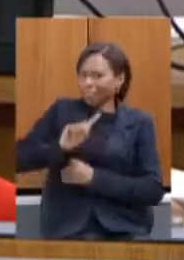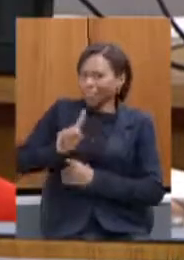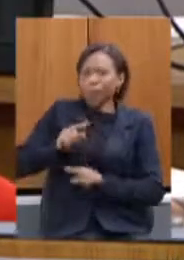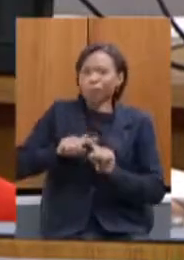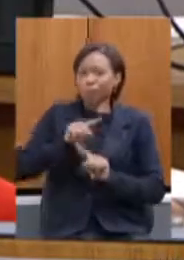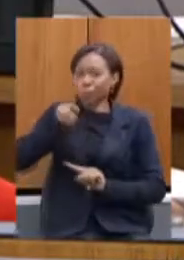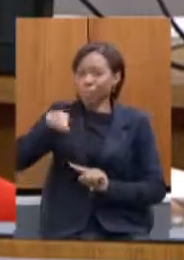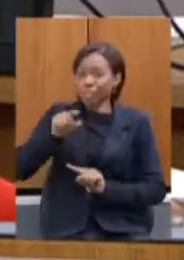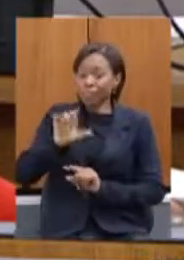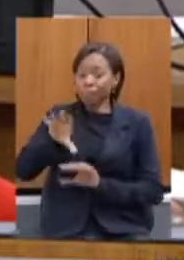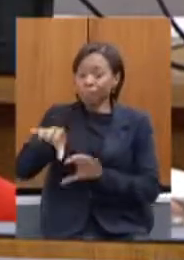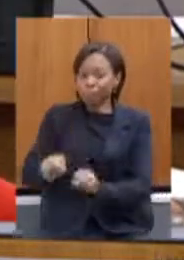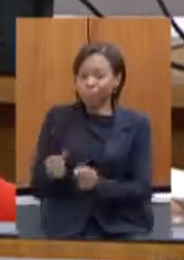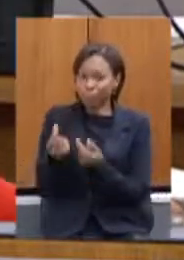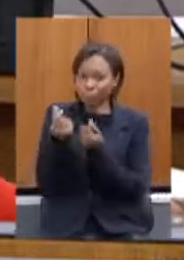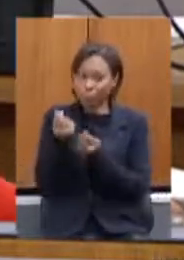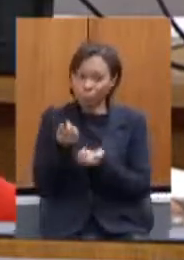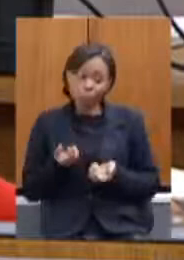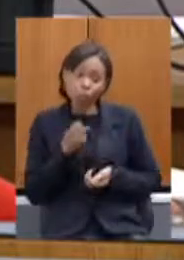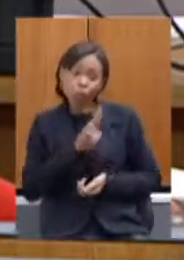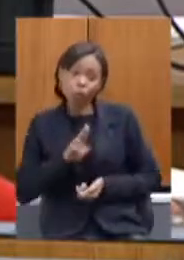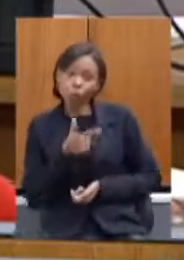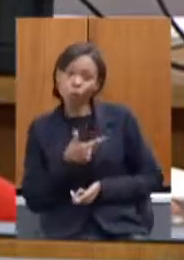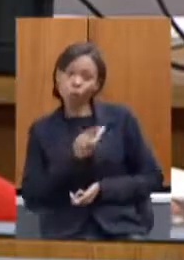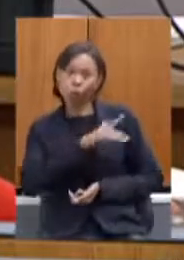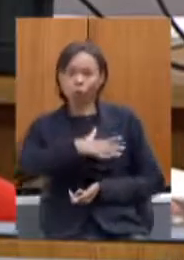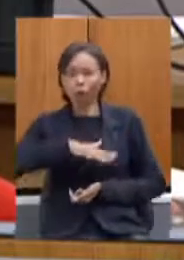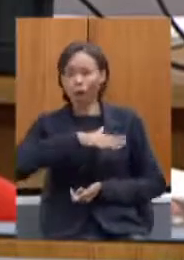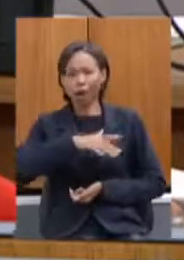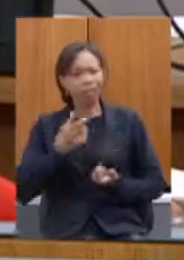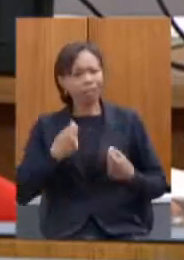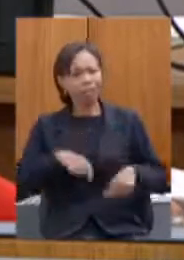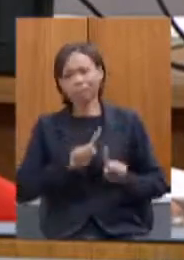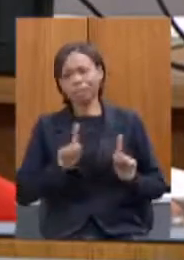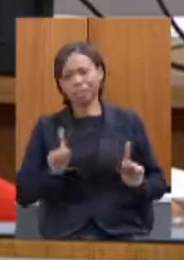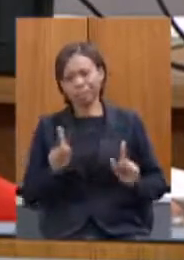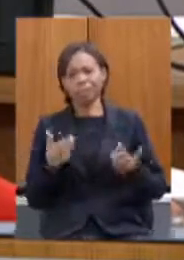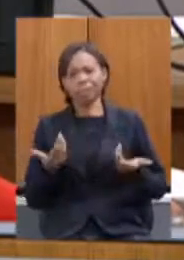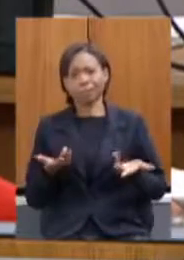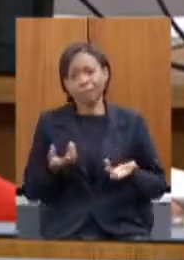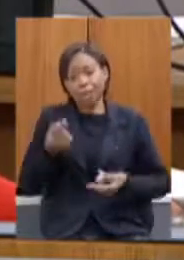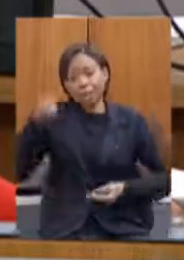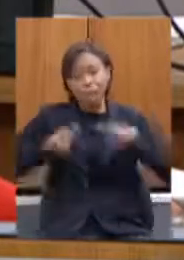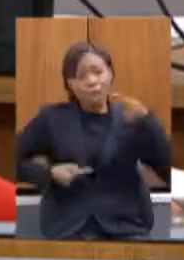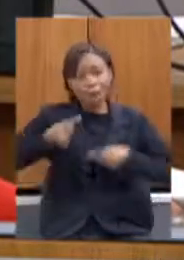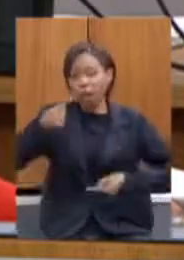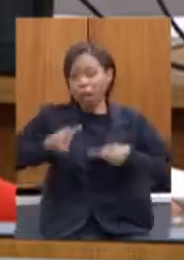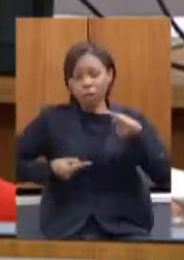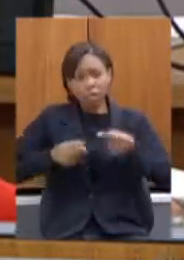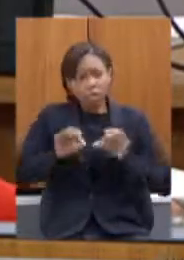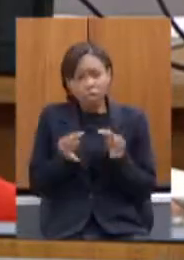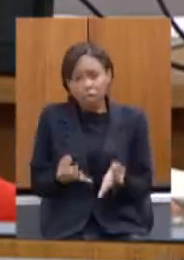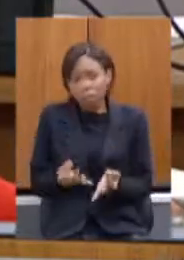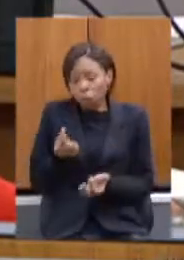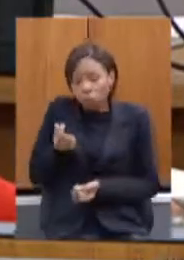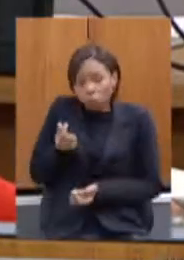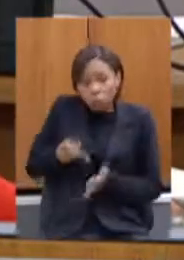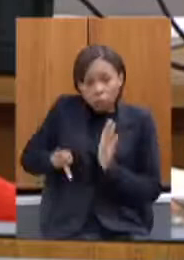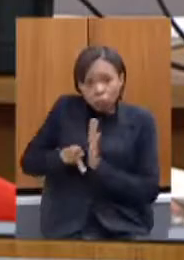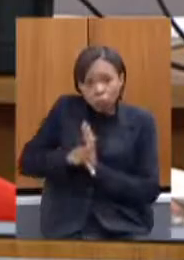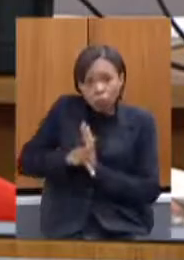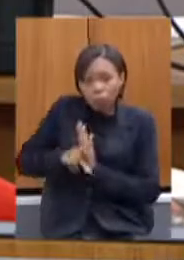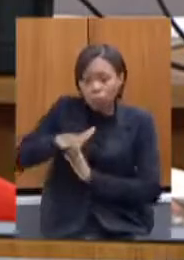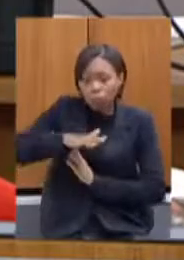dinheiro e utilizam naquilo que não deveriam utilizar e a briga é muito simples que o dinheiro da educação seja investido em educação